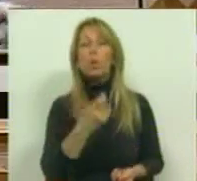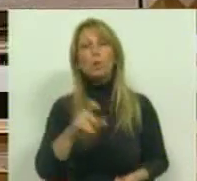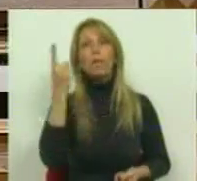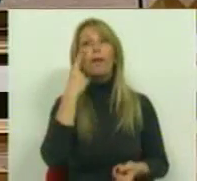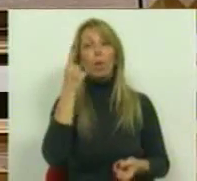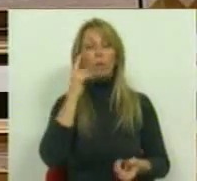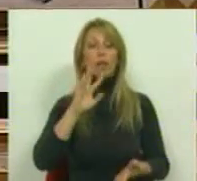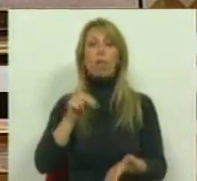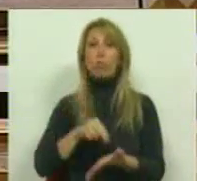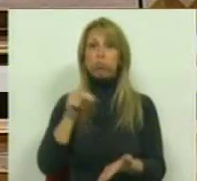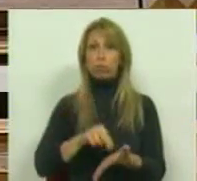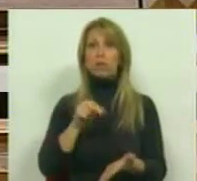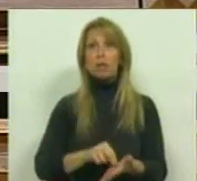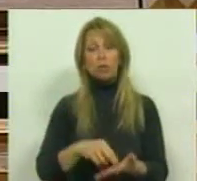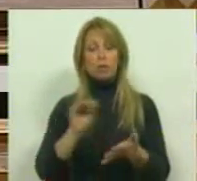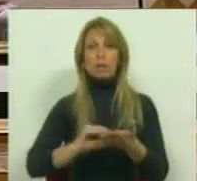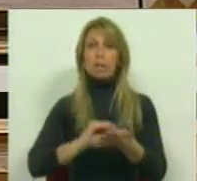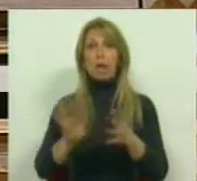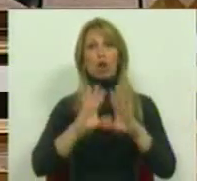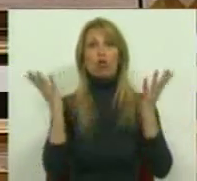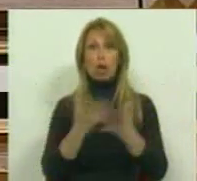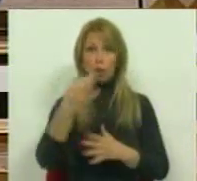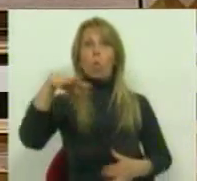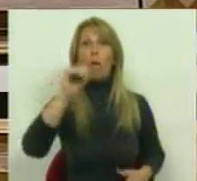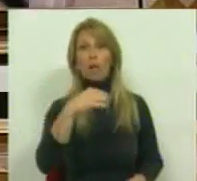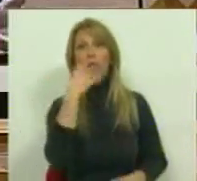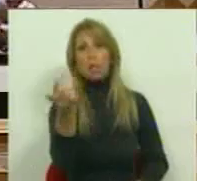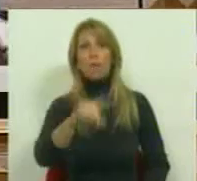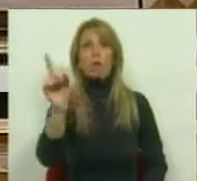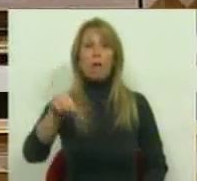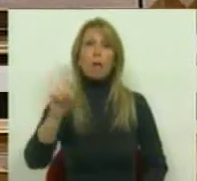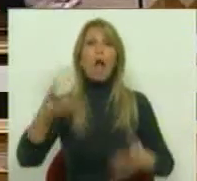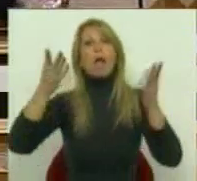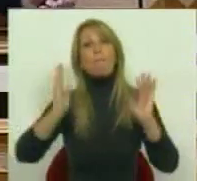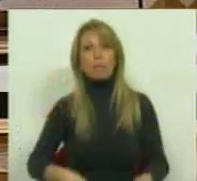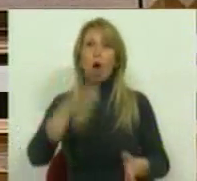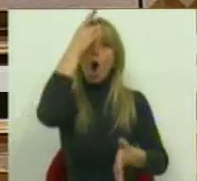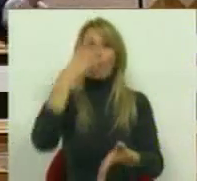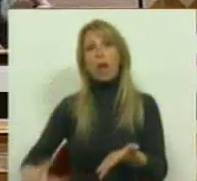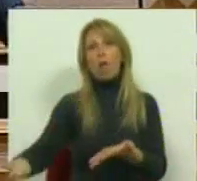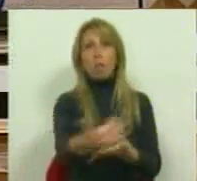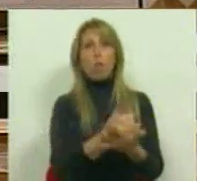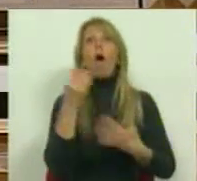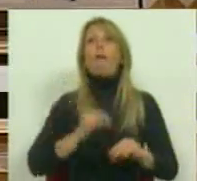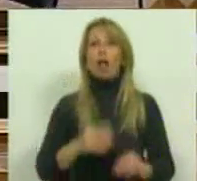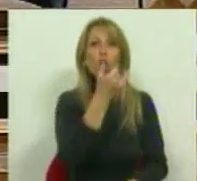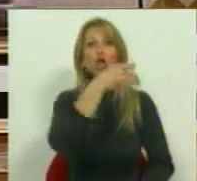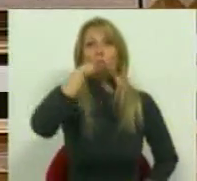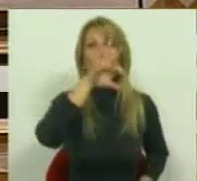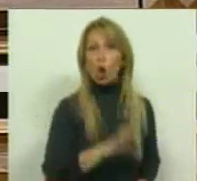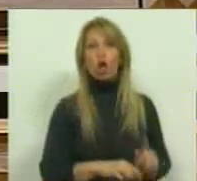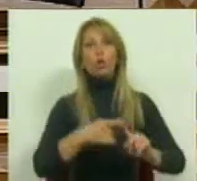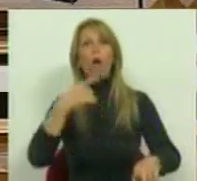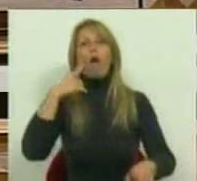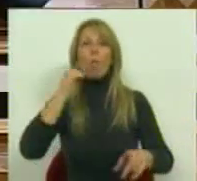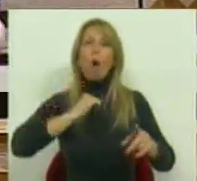Secretário-Geral do Partido Socialista, que aqui tanto citou, acerca da necessidade de um referendo, 2008, em vários momentos, objeção de